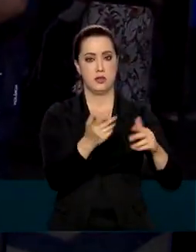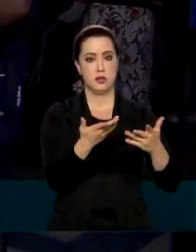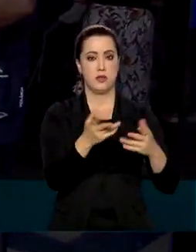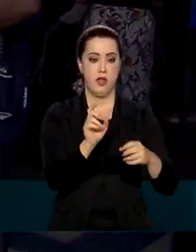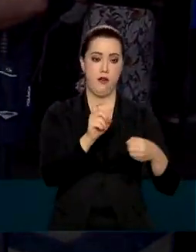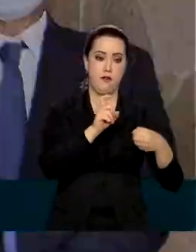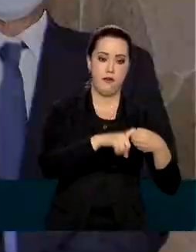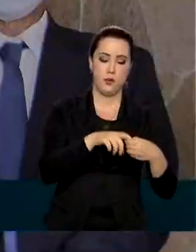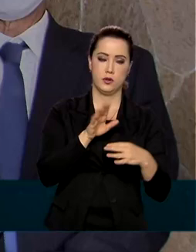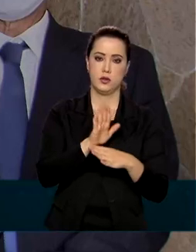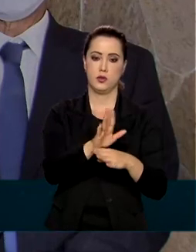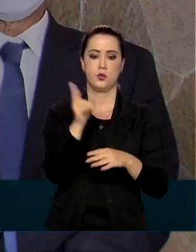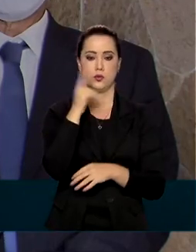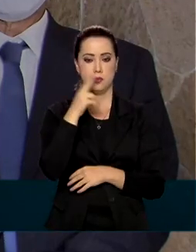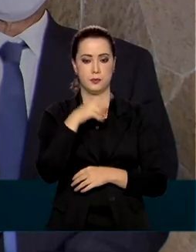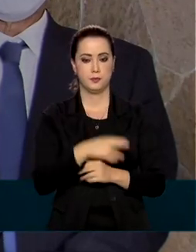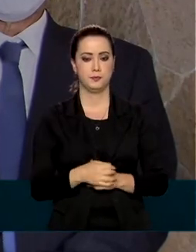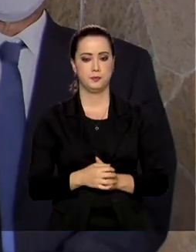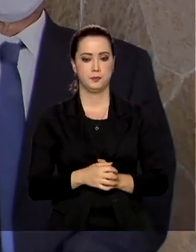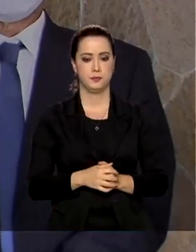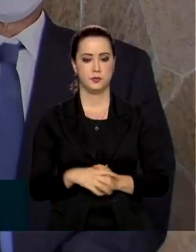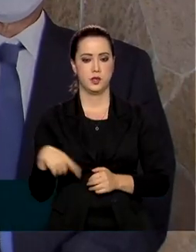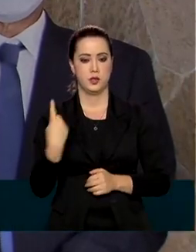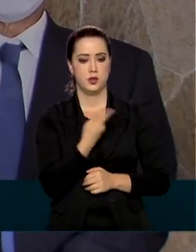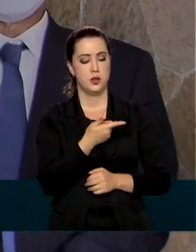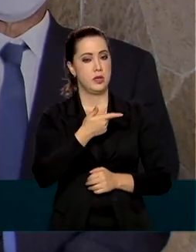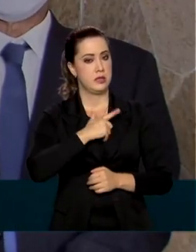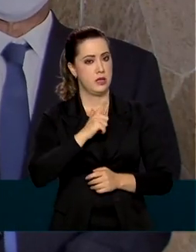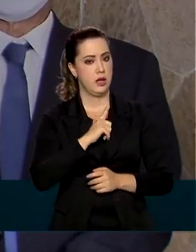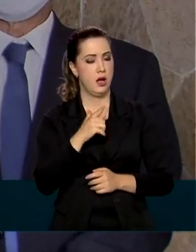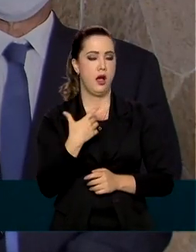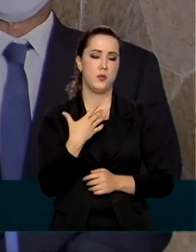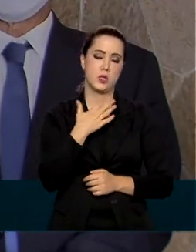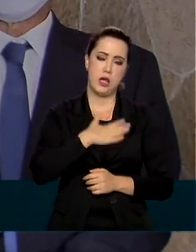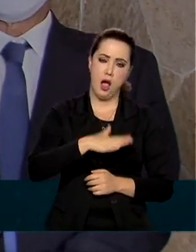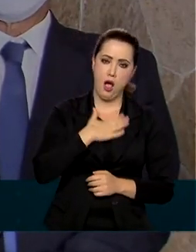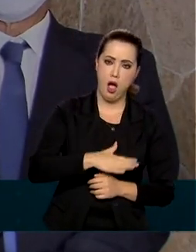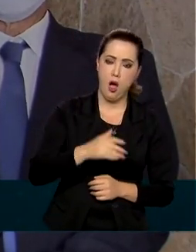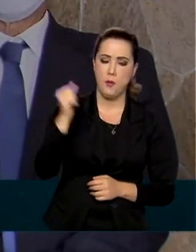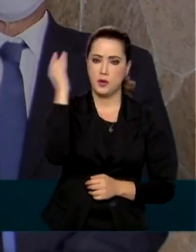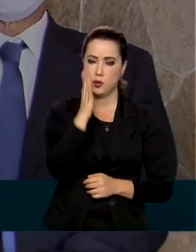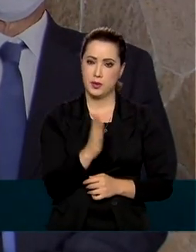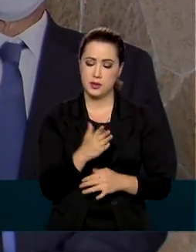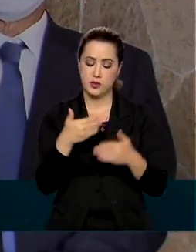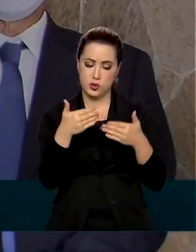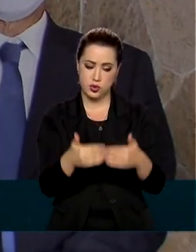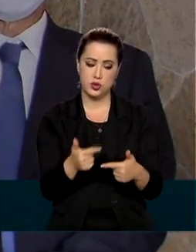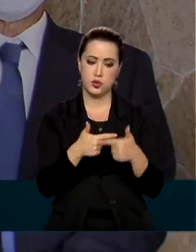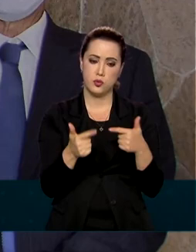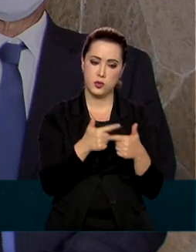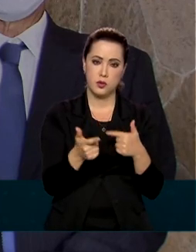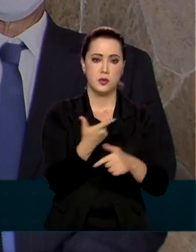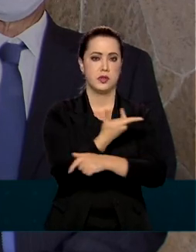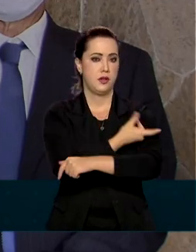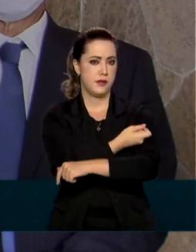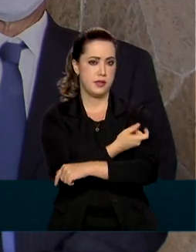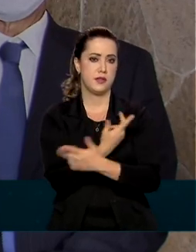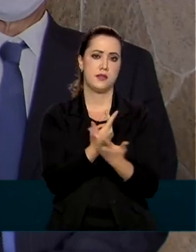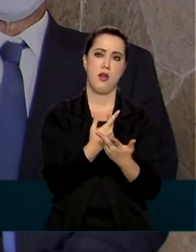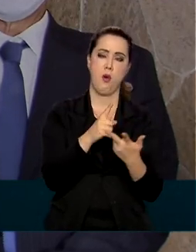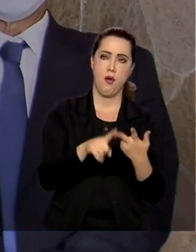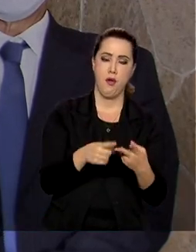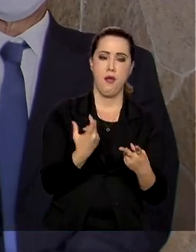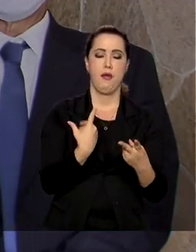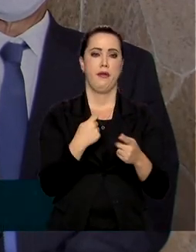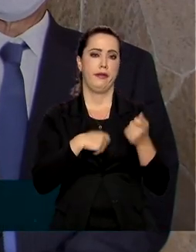emergencial. Para que nós tenhamos tranquilidade no Brasil de enfrentarmos o problema da vacinação, da pauta econômica